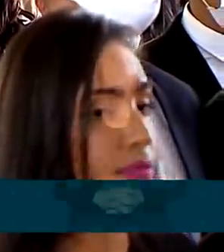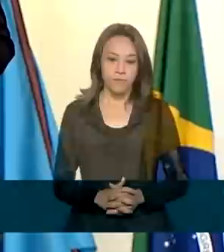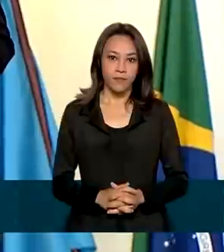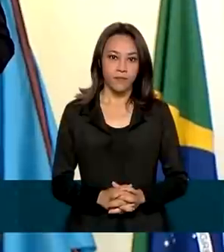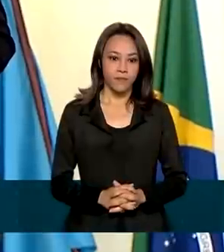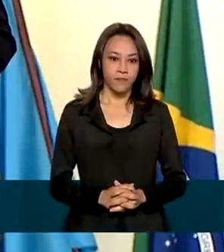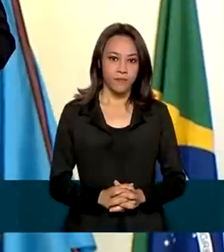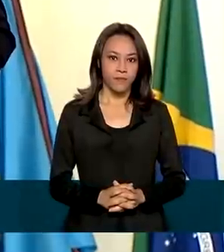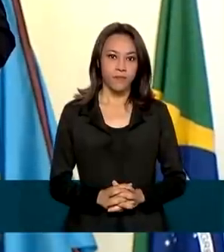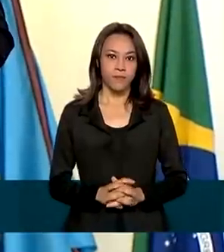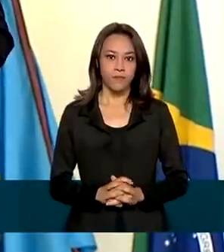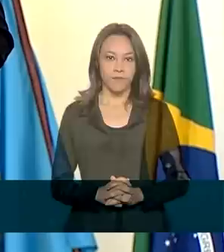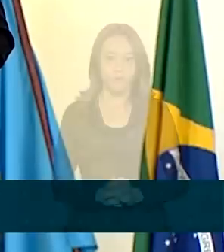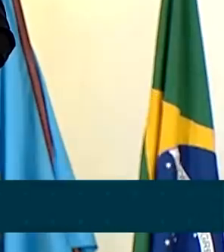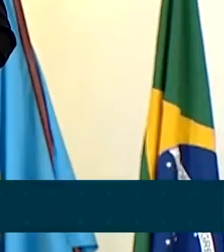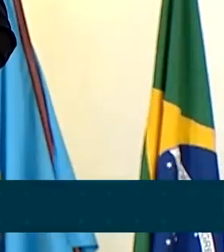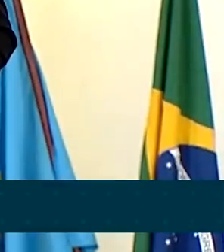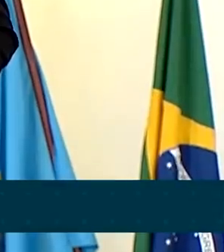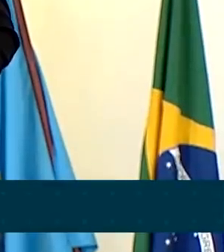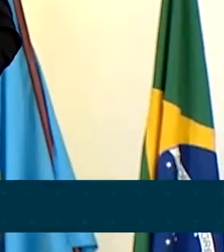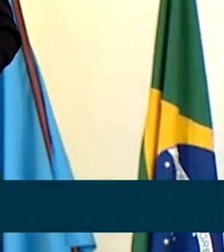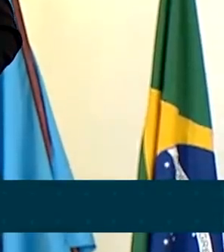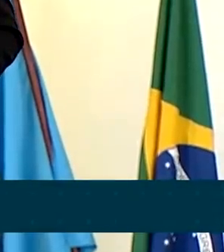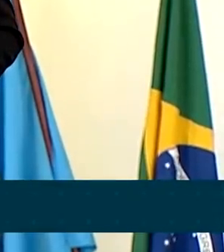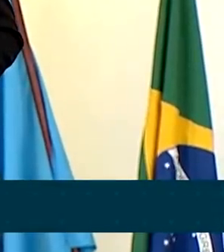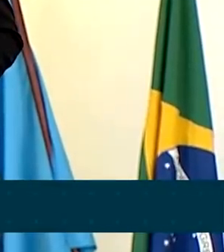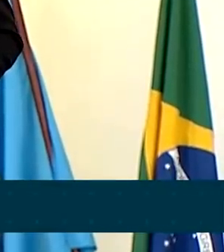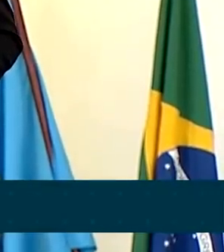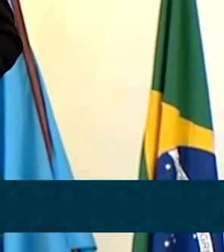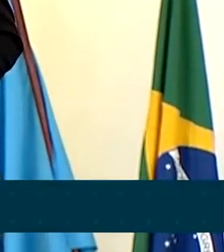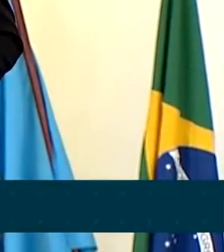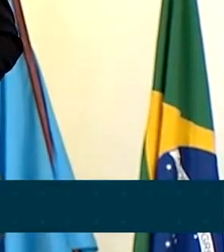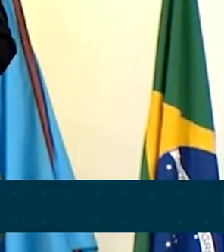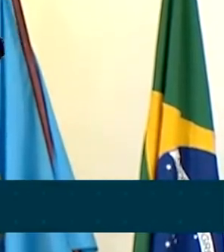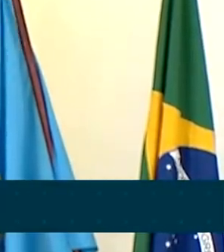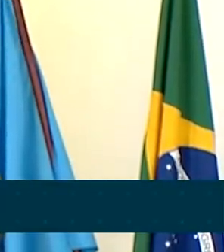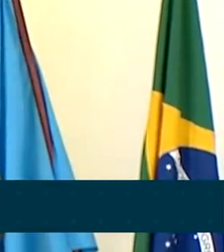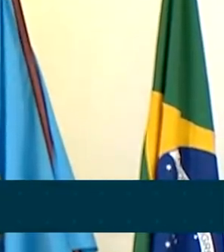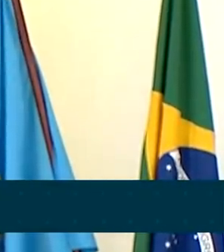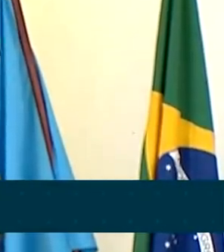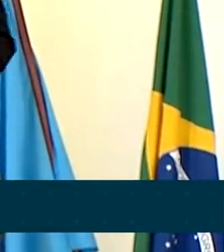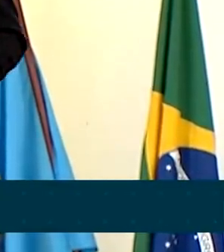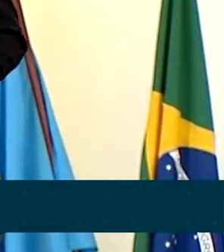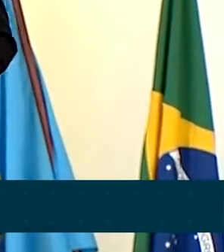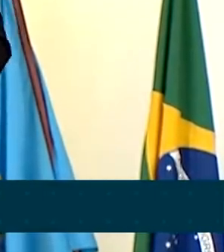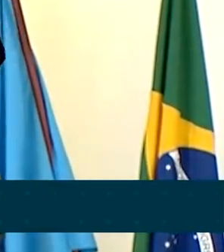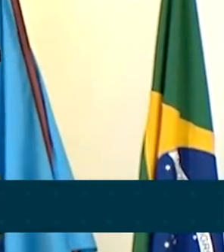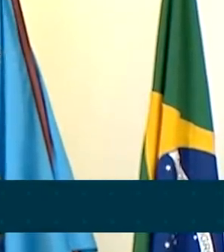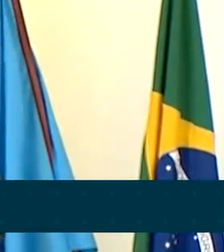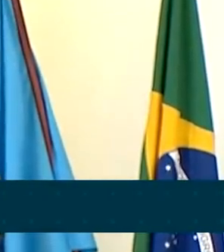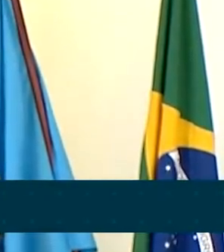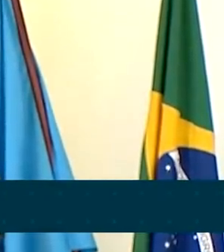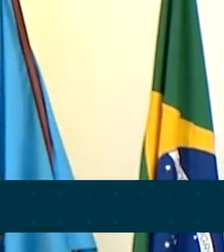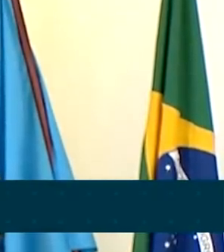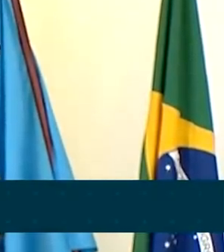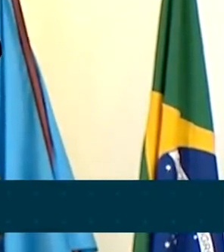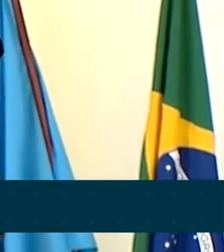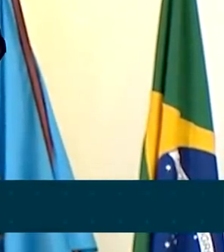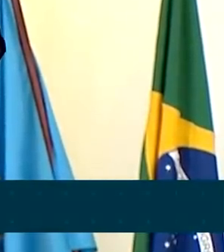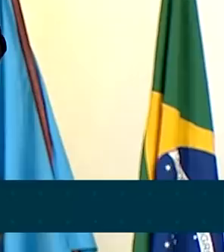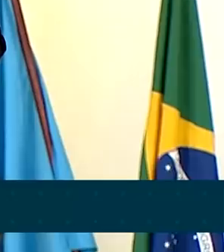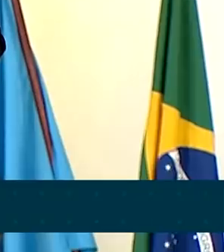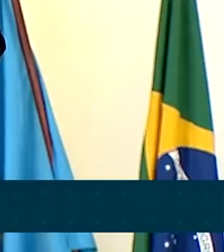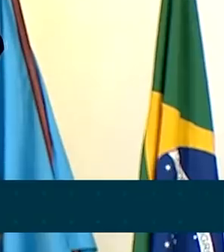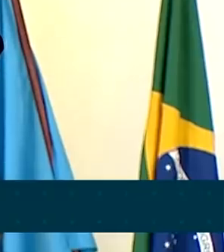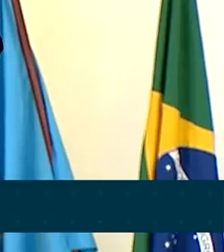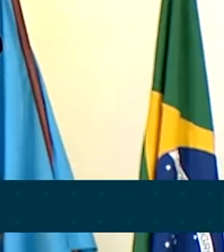a ser perseguido. Porque isso dá esperança a todos nós brasileiros, que nós podemos sim, lá na